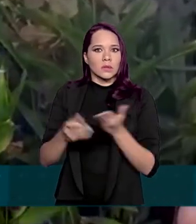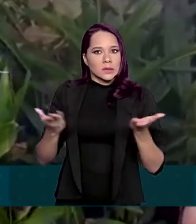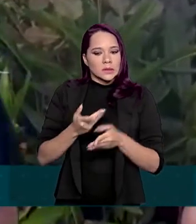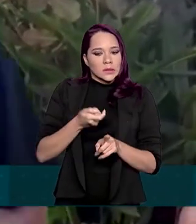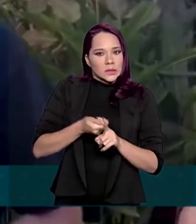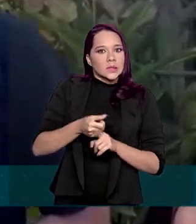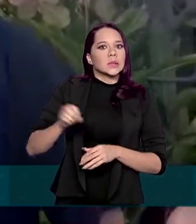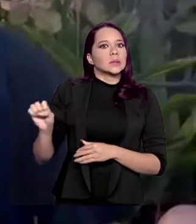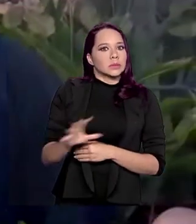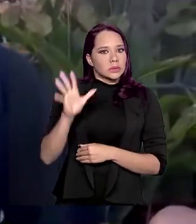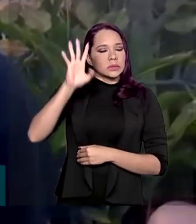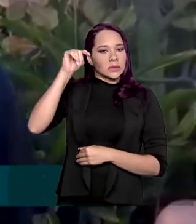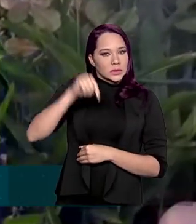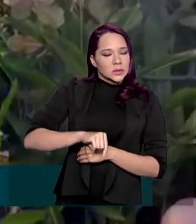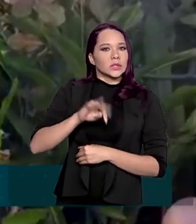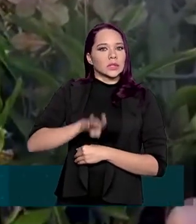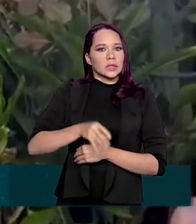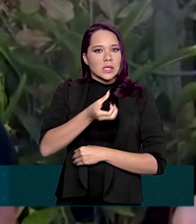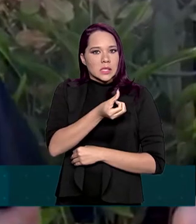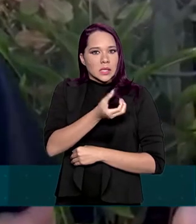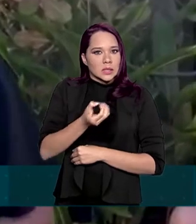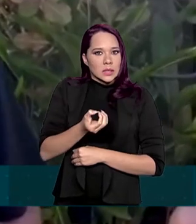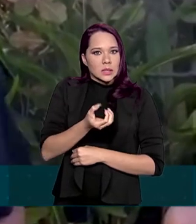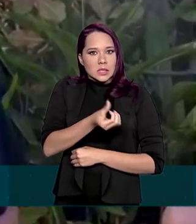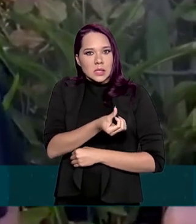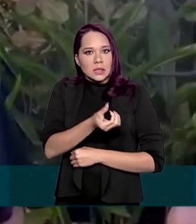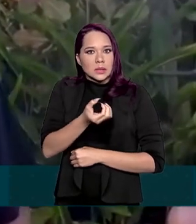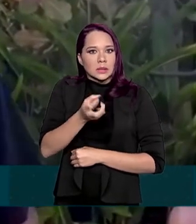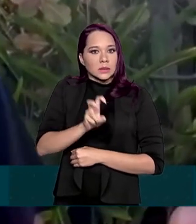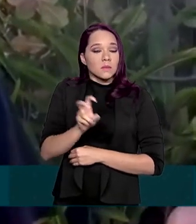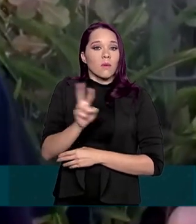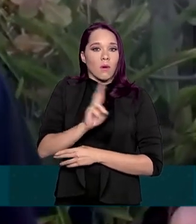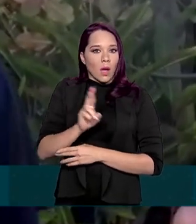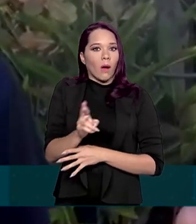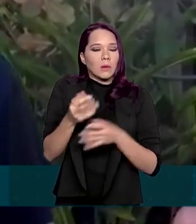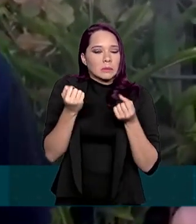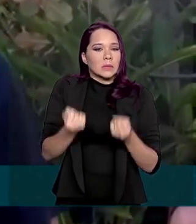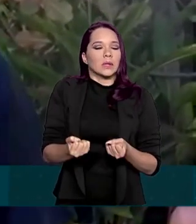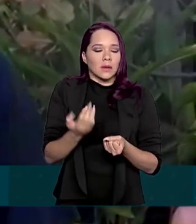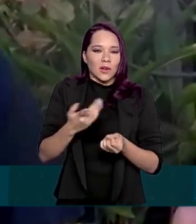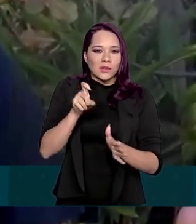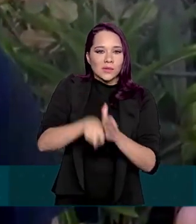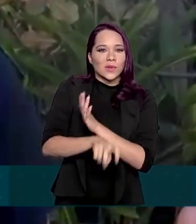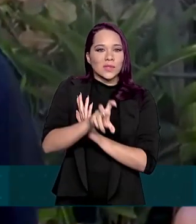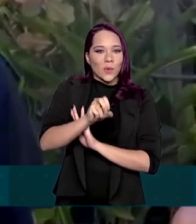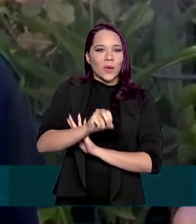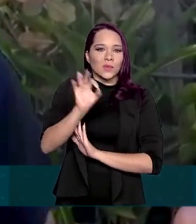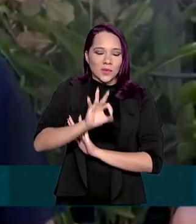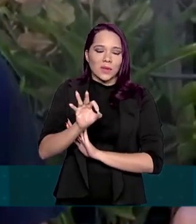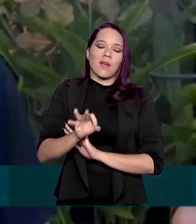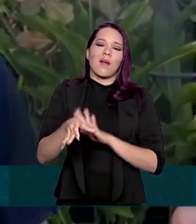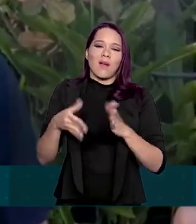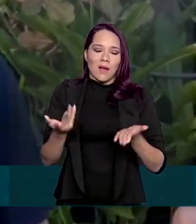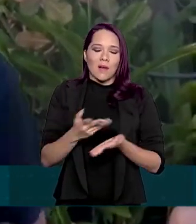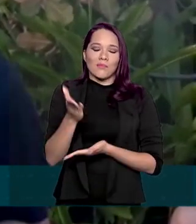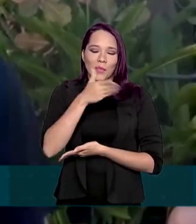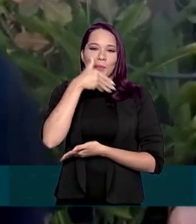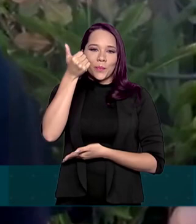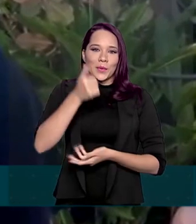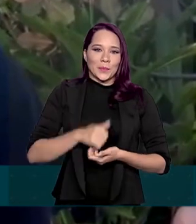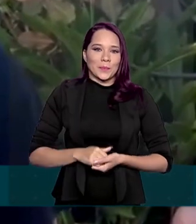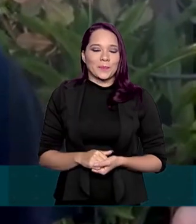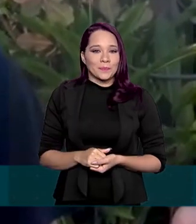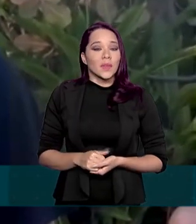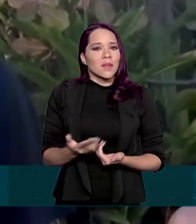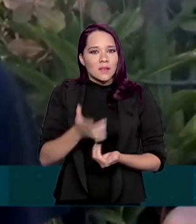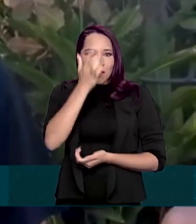esteve na nossa região aqui a 60, 65 reais. E com desconto de 50%, o milho sai um preço bem em conta. E é